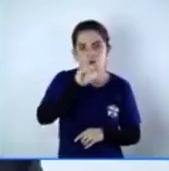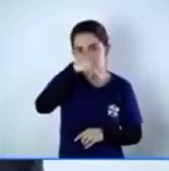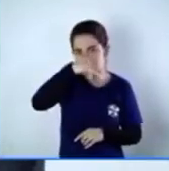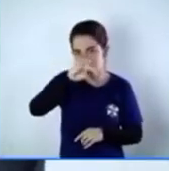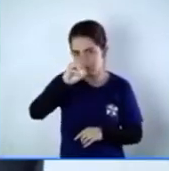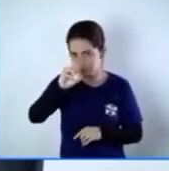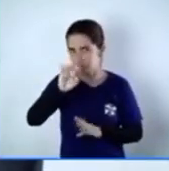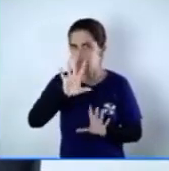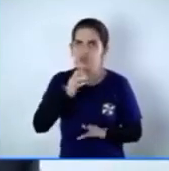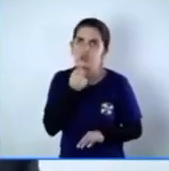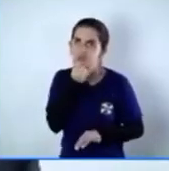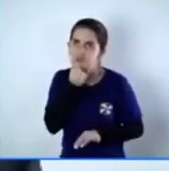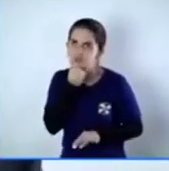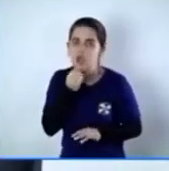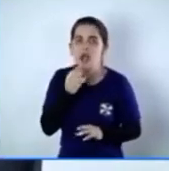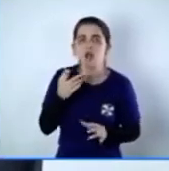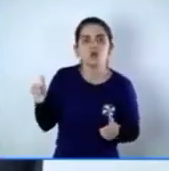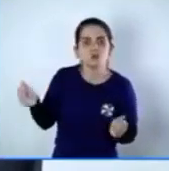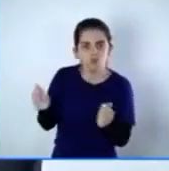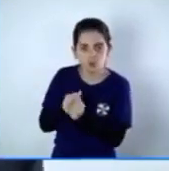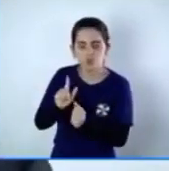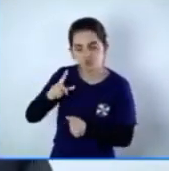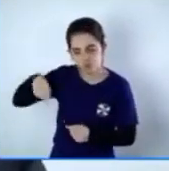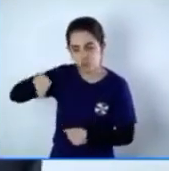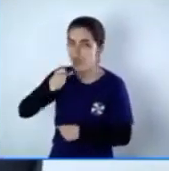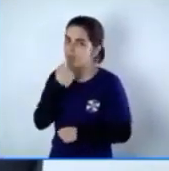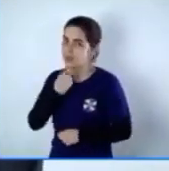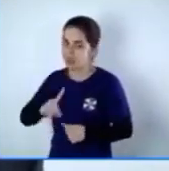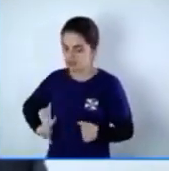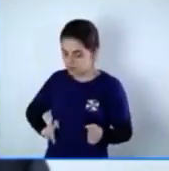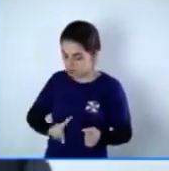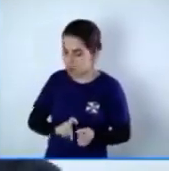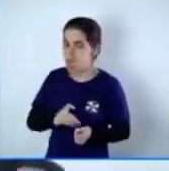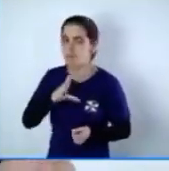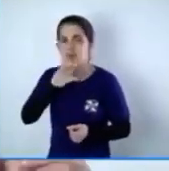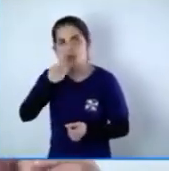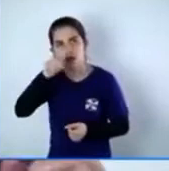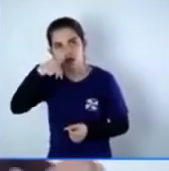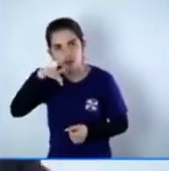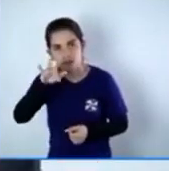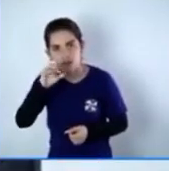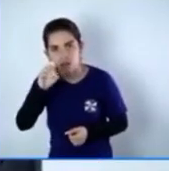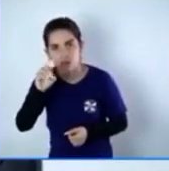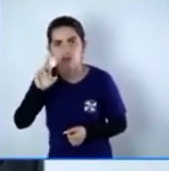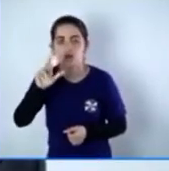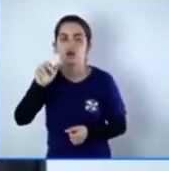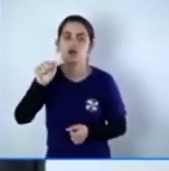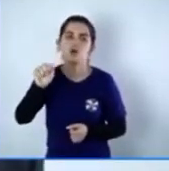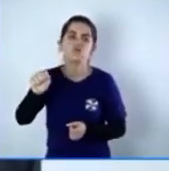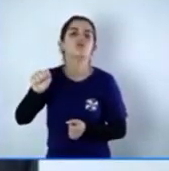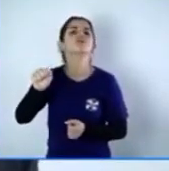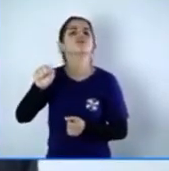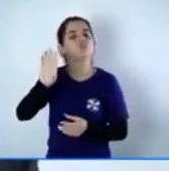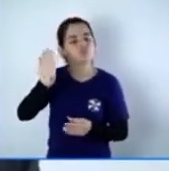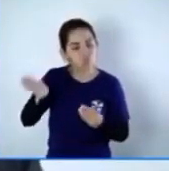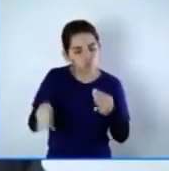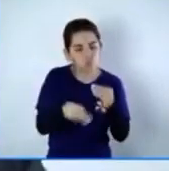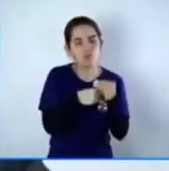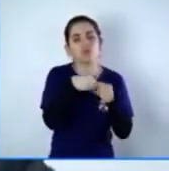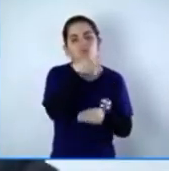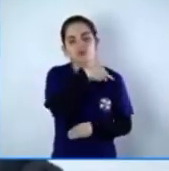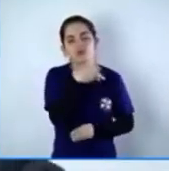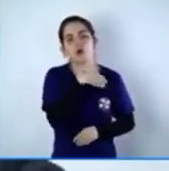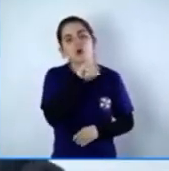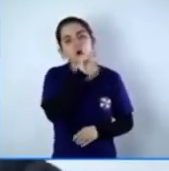Além da azitromicina, além de tudo mais, além da cânfora, nós também vamos oferecer o ozônio. É uma